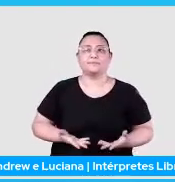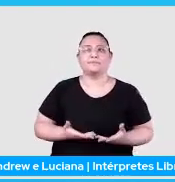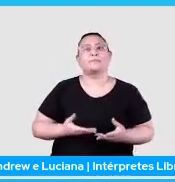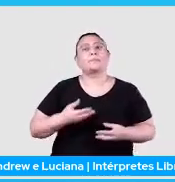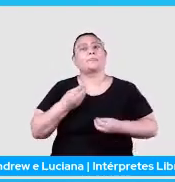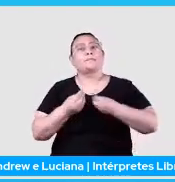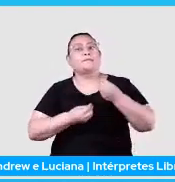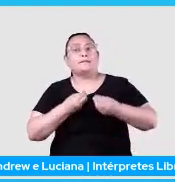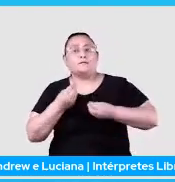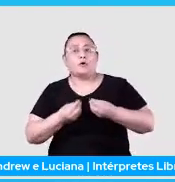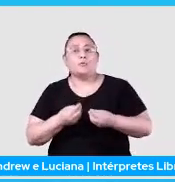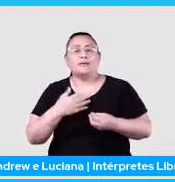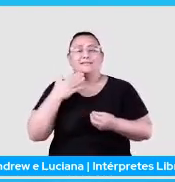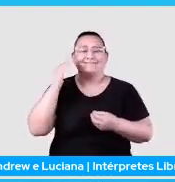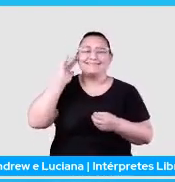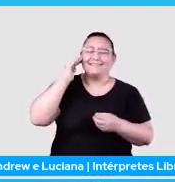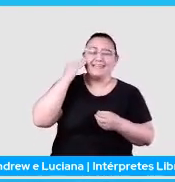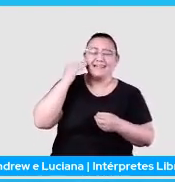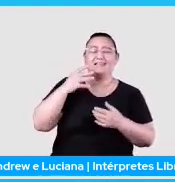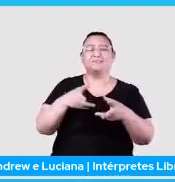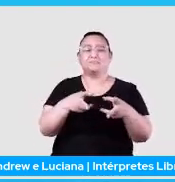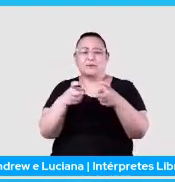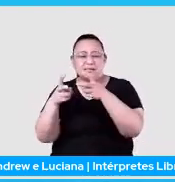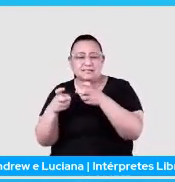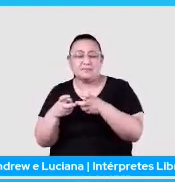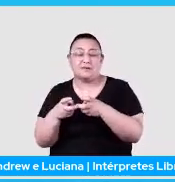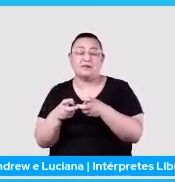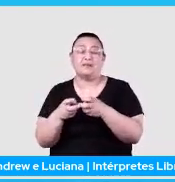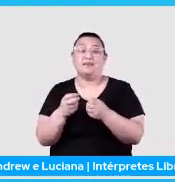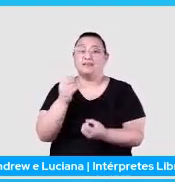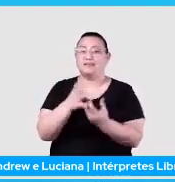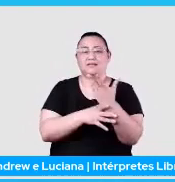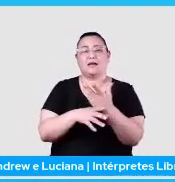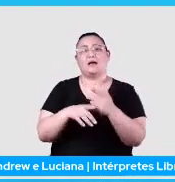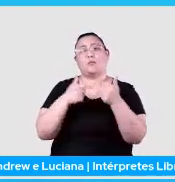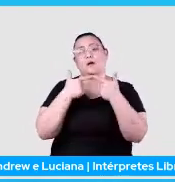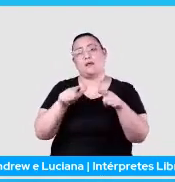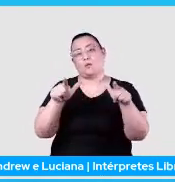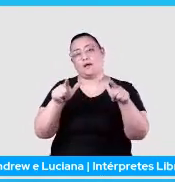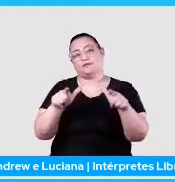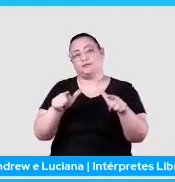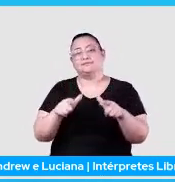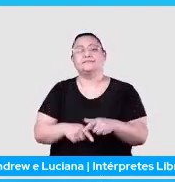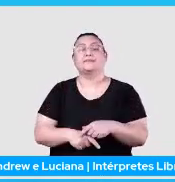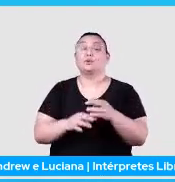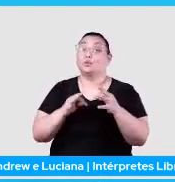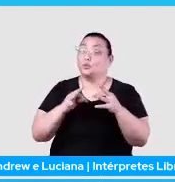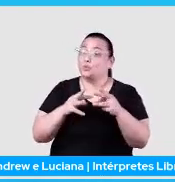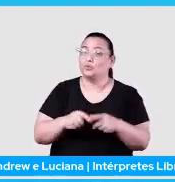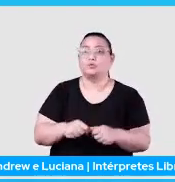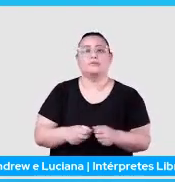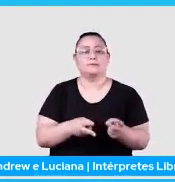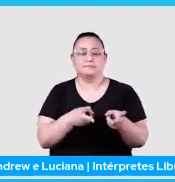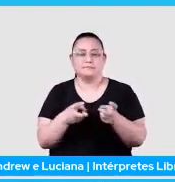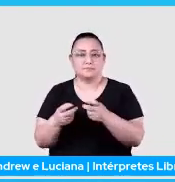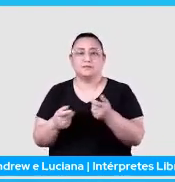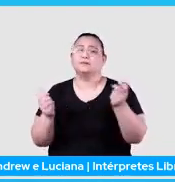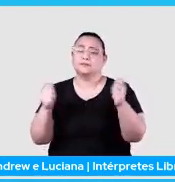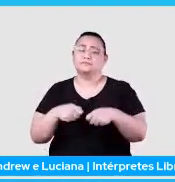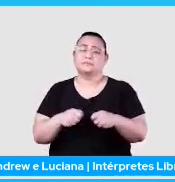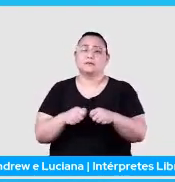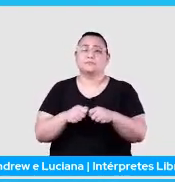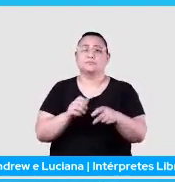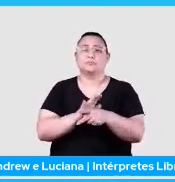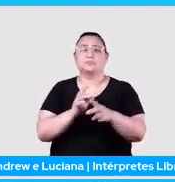faço para reconhecer, compreender e gerar linguagem? E tudo isso a gente vai ver que a gente consegue fazer através de